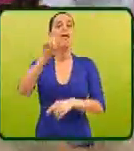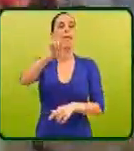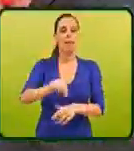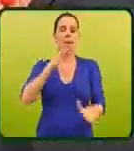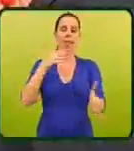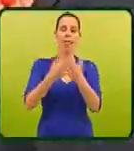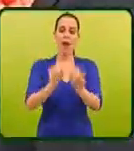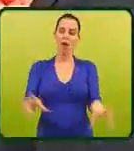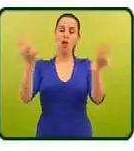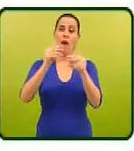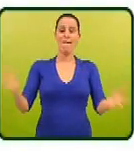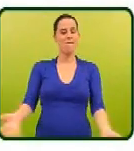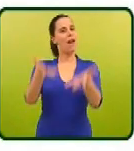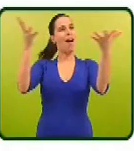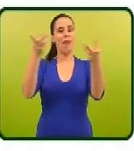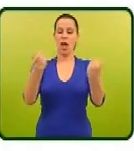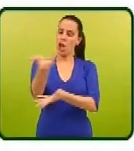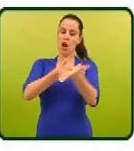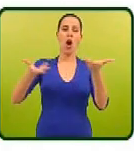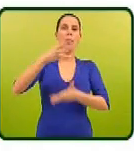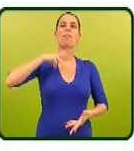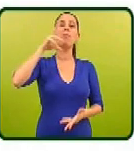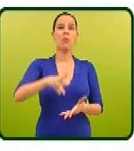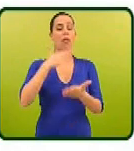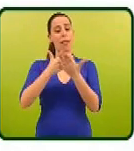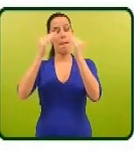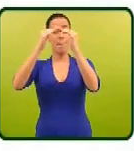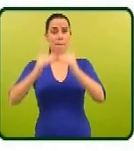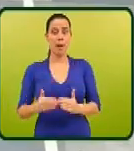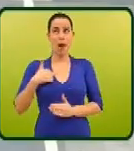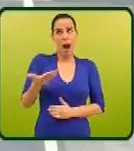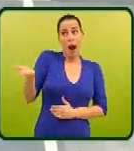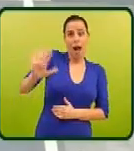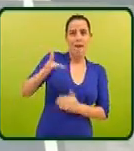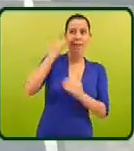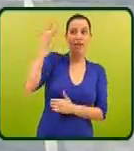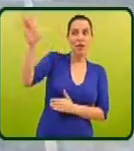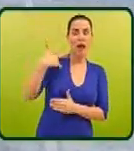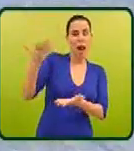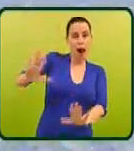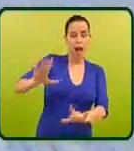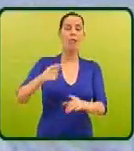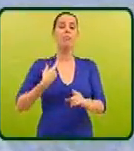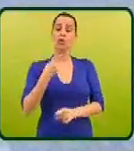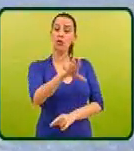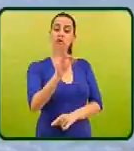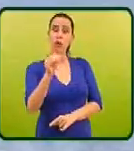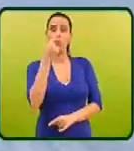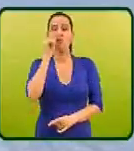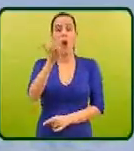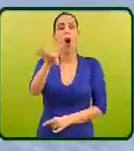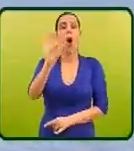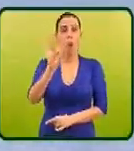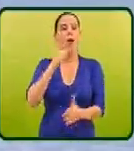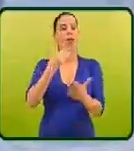estamos a dar uma nova dinâmica à economia portuguesa, reduzindo a nossa dependência externa. As nossas escolhas e opções